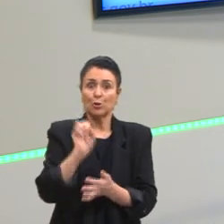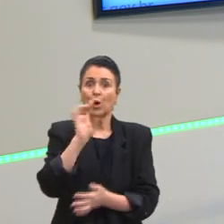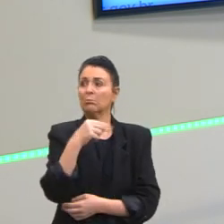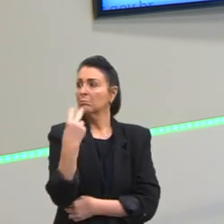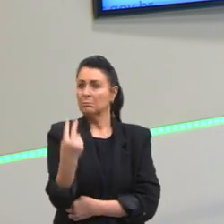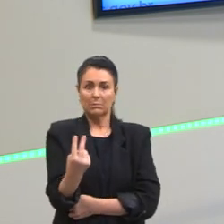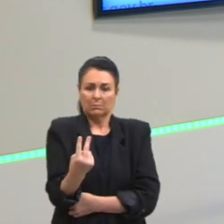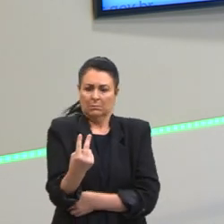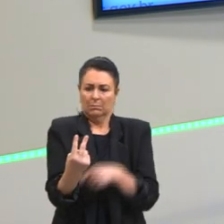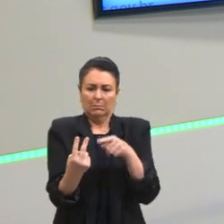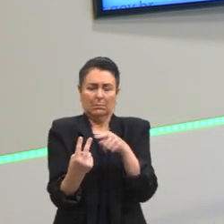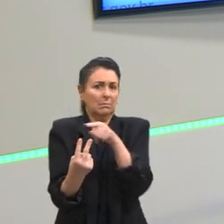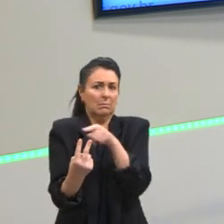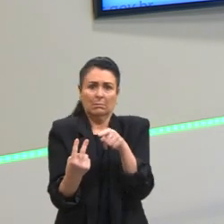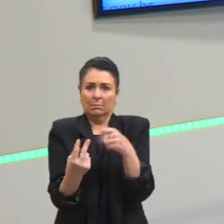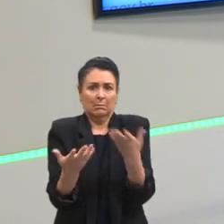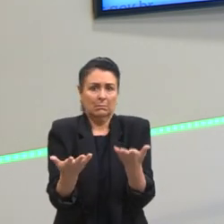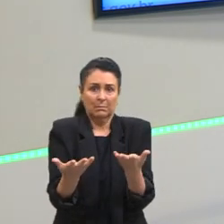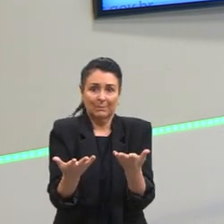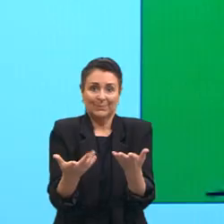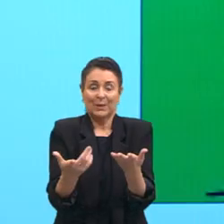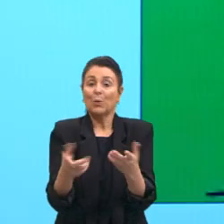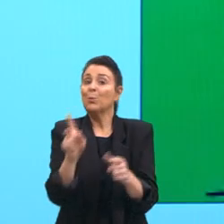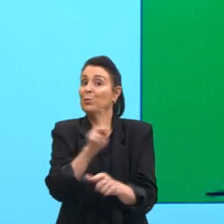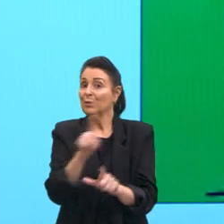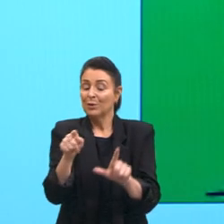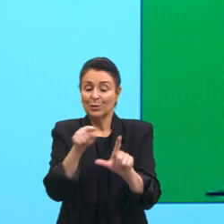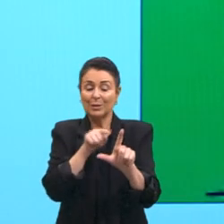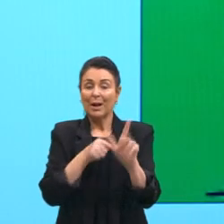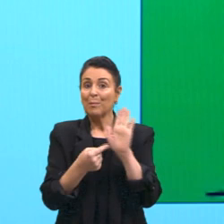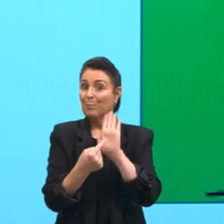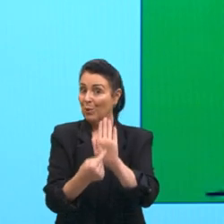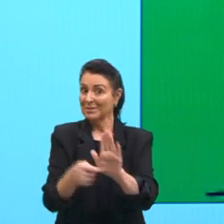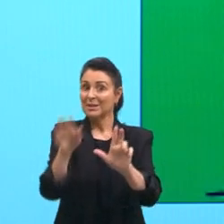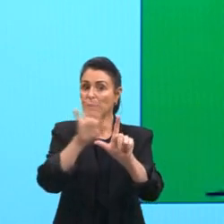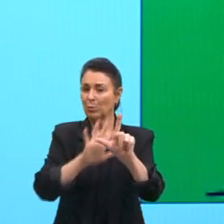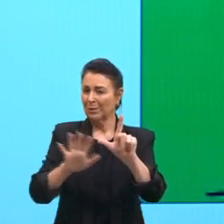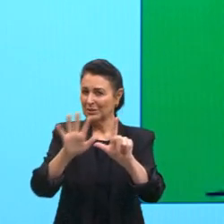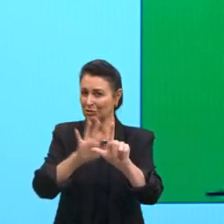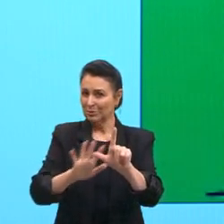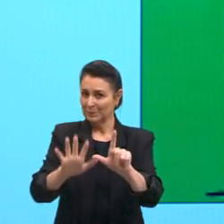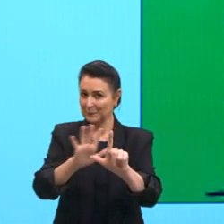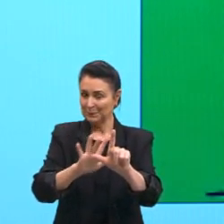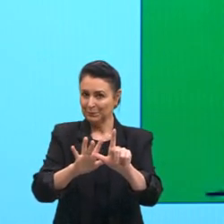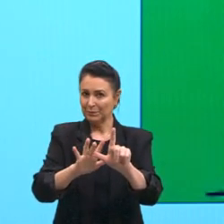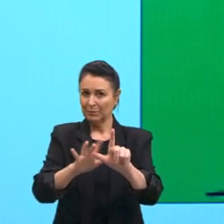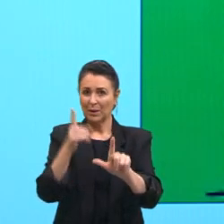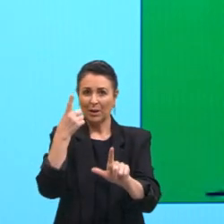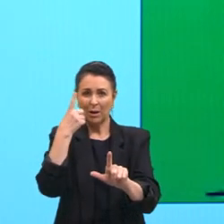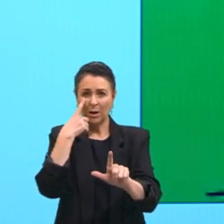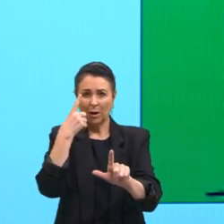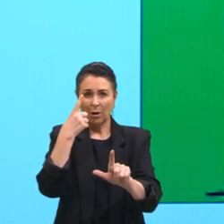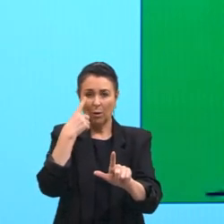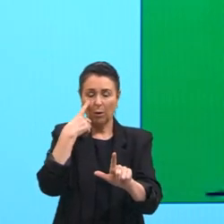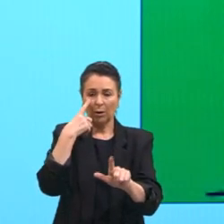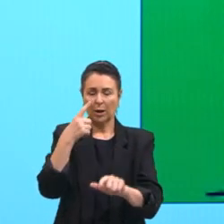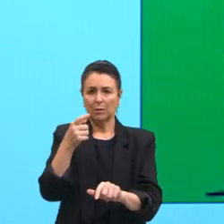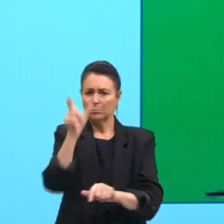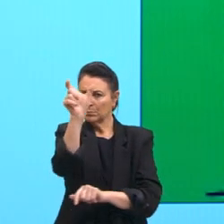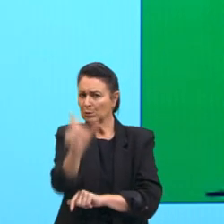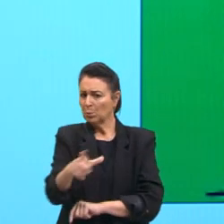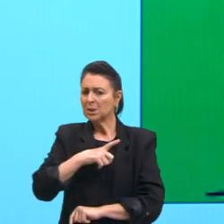Aqui tem uma charge, que retrata muito isso, muitas vezes as pessoas vêm com ideias ou